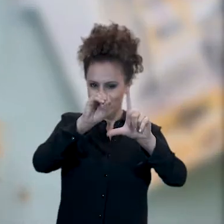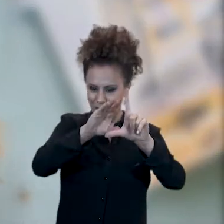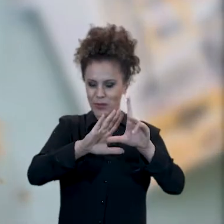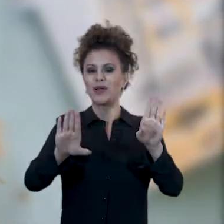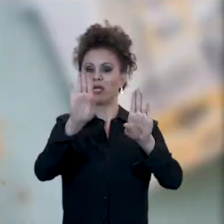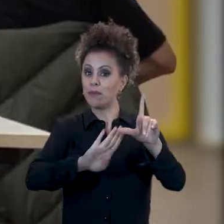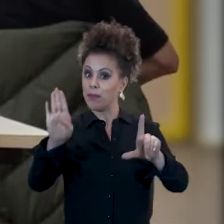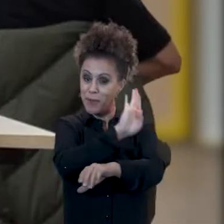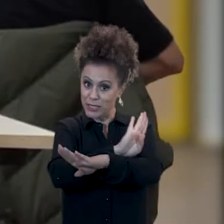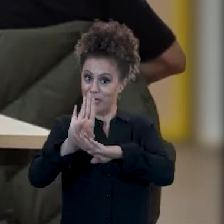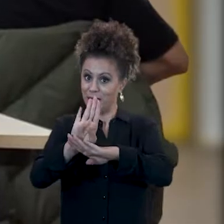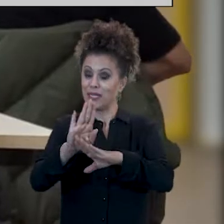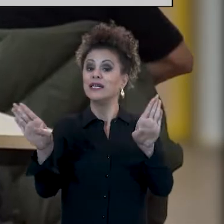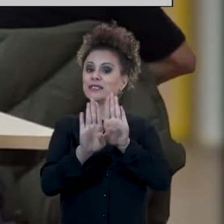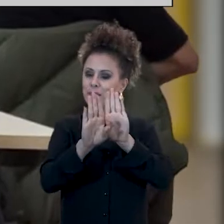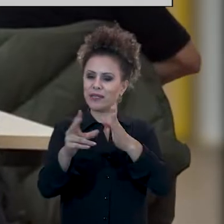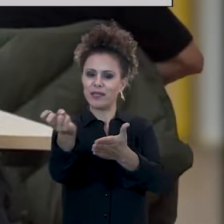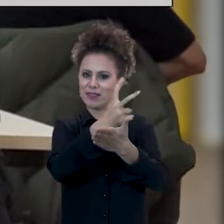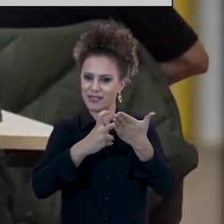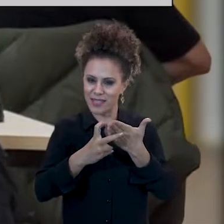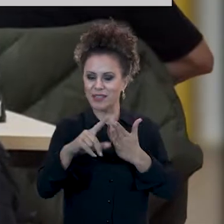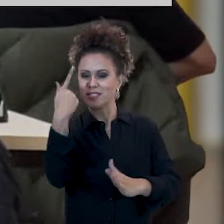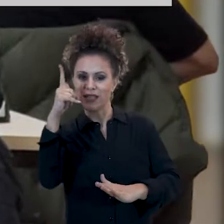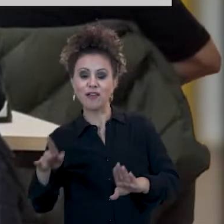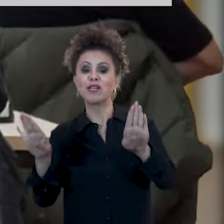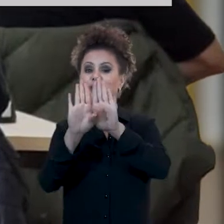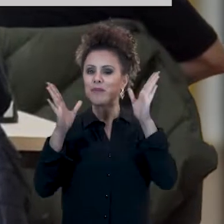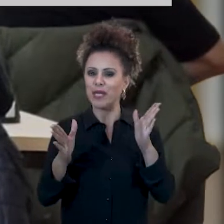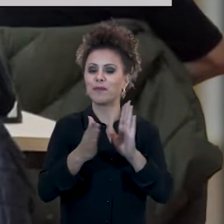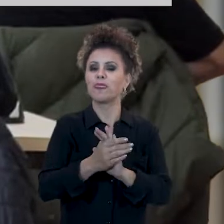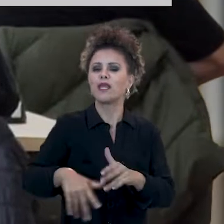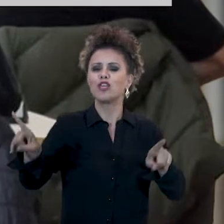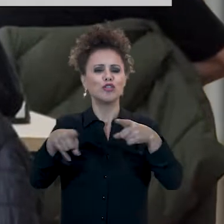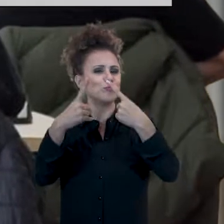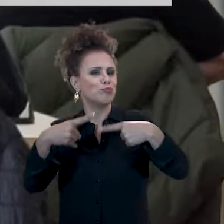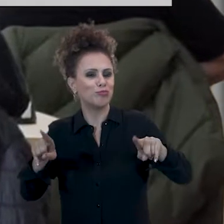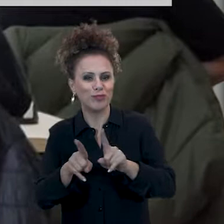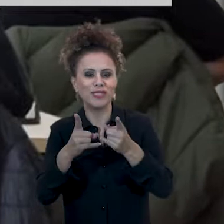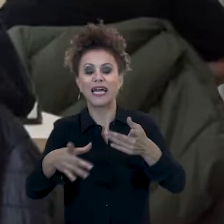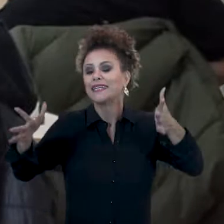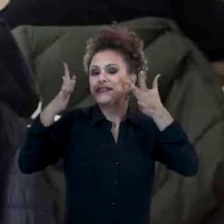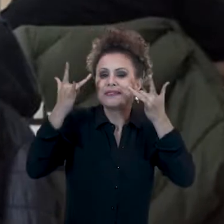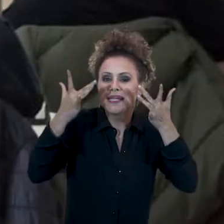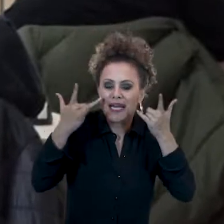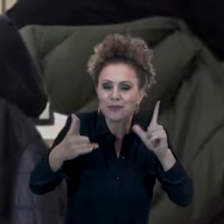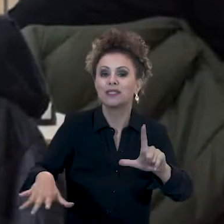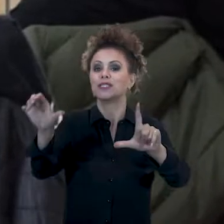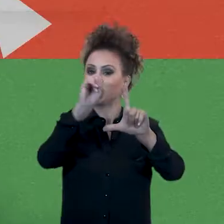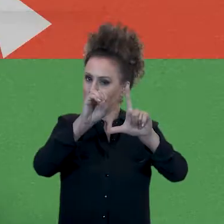Bacharelado, Design Gráfico, Design Industrial, Moda, Música, Licenciatura e Bacharelado e Teatro,